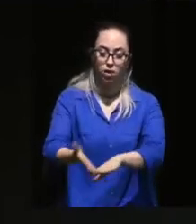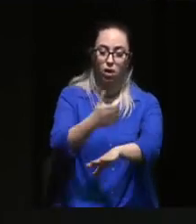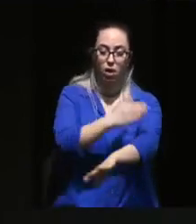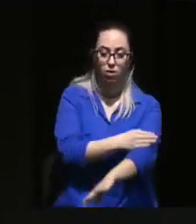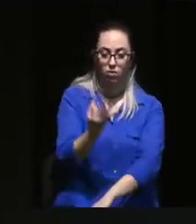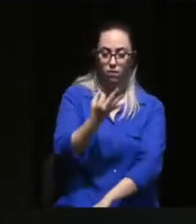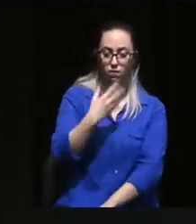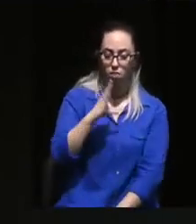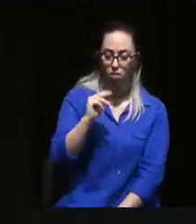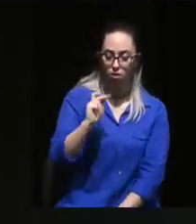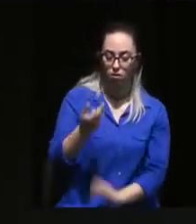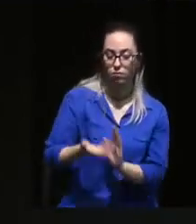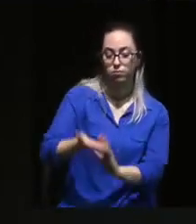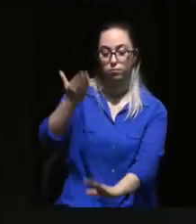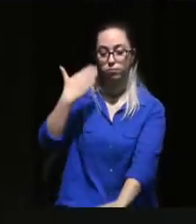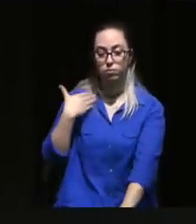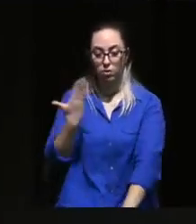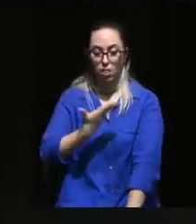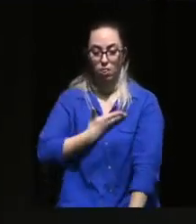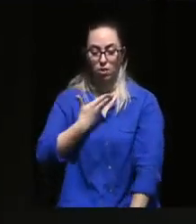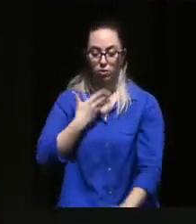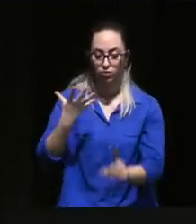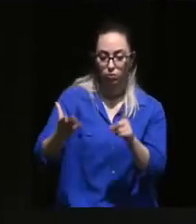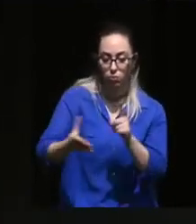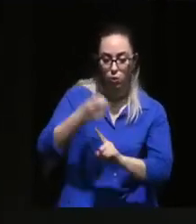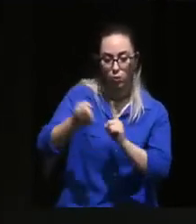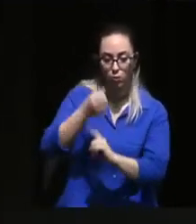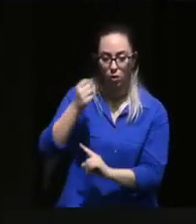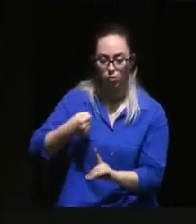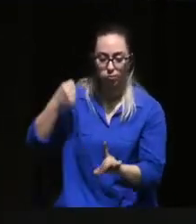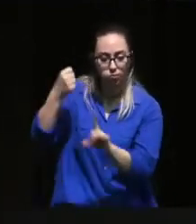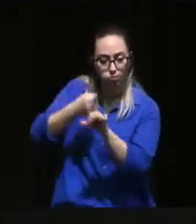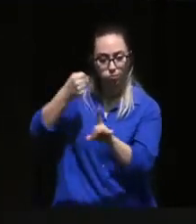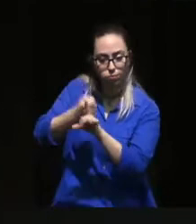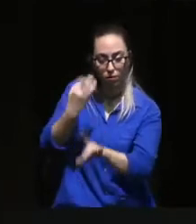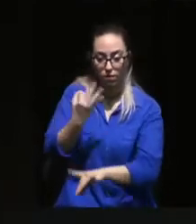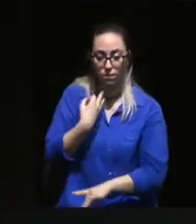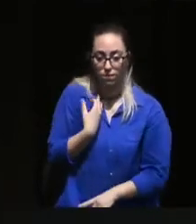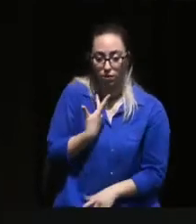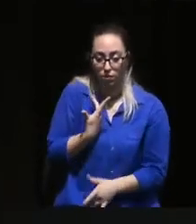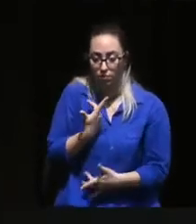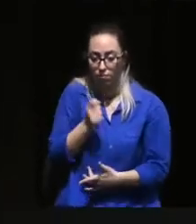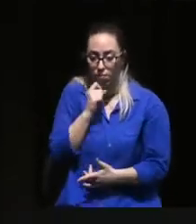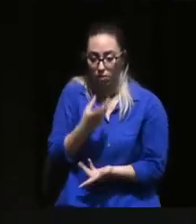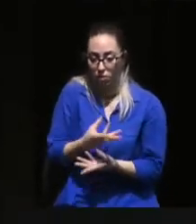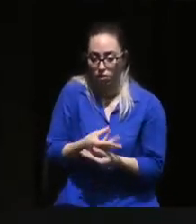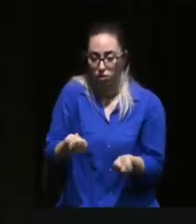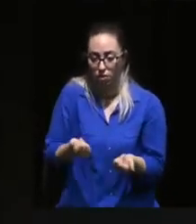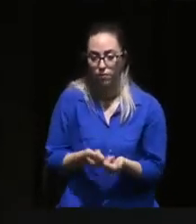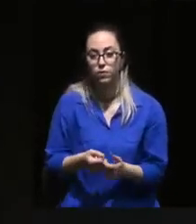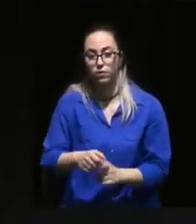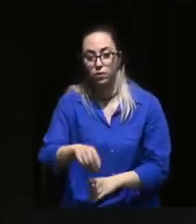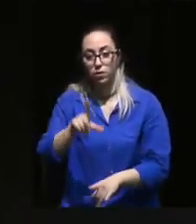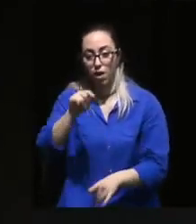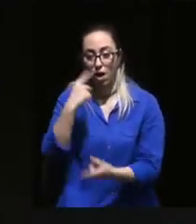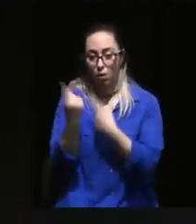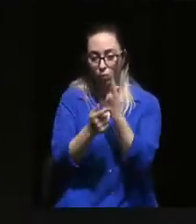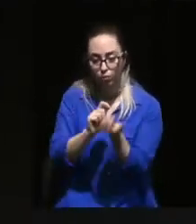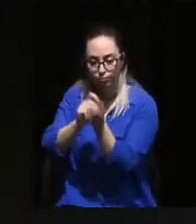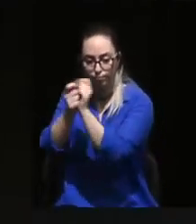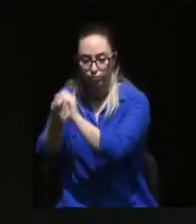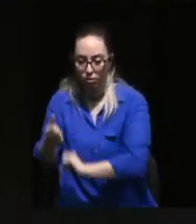década passada, onde direitos conquistados pelos trabalhadores ao longo de muitas décadas foram postos em causa, chegando muitas vezes a ser revertidos,